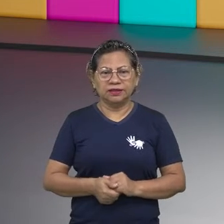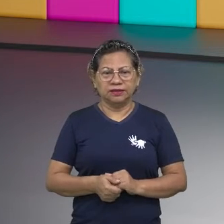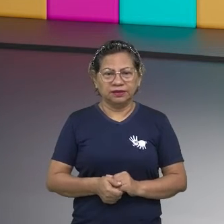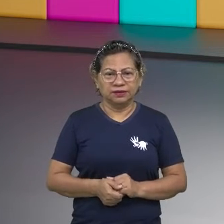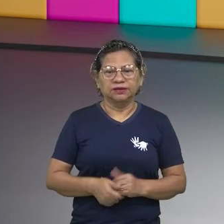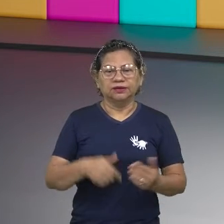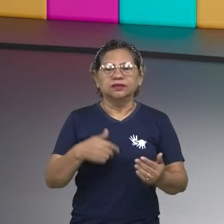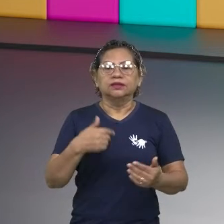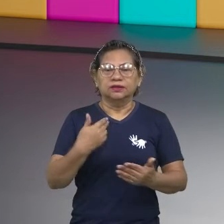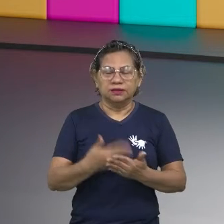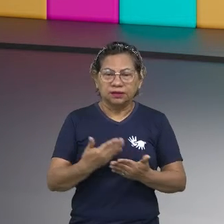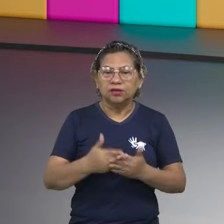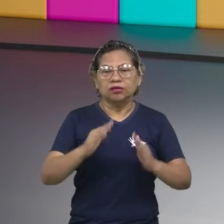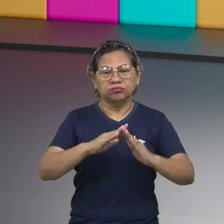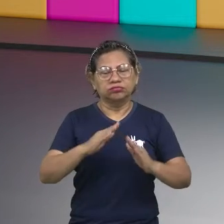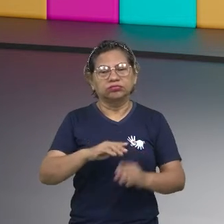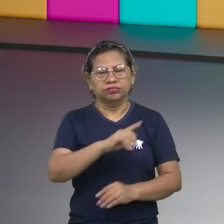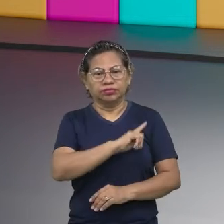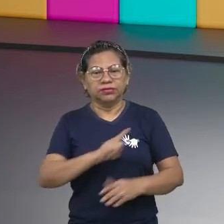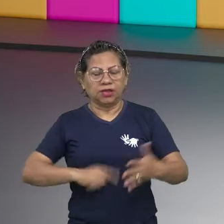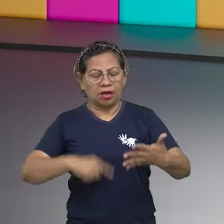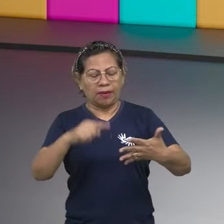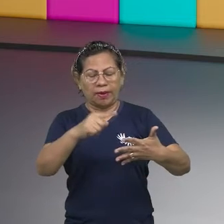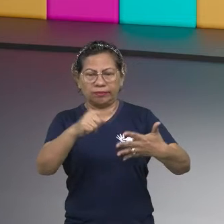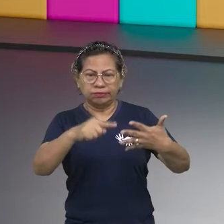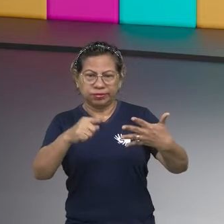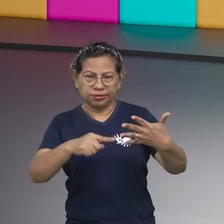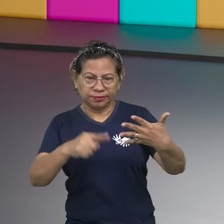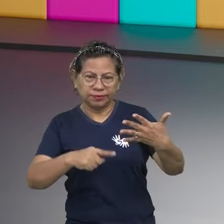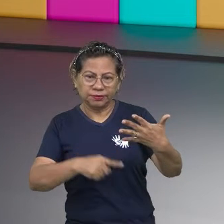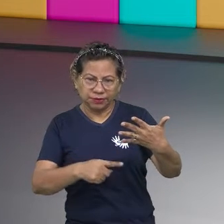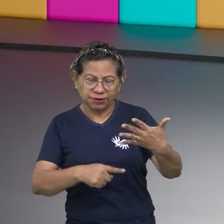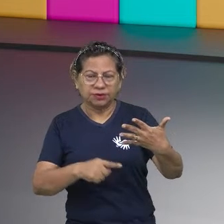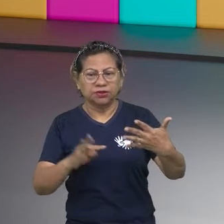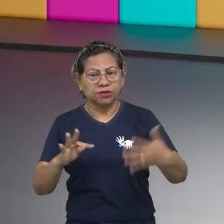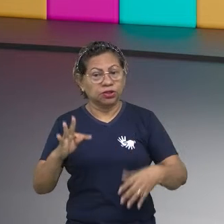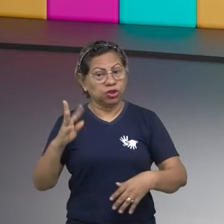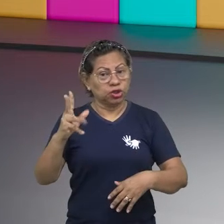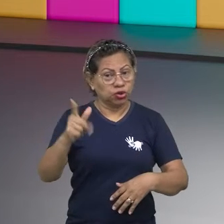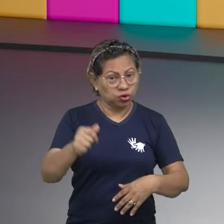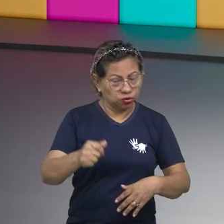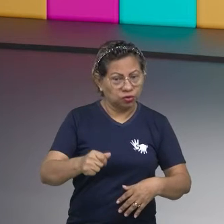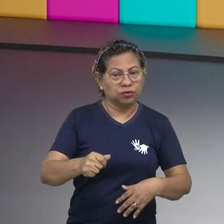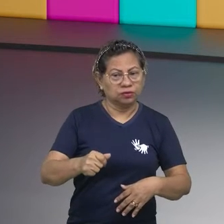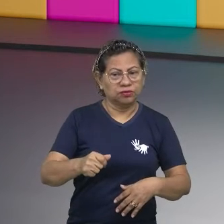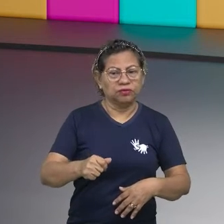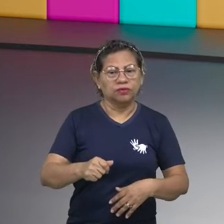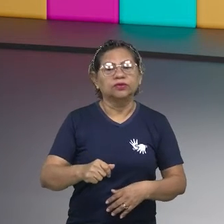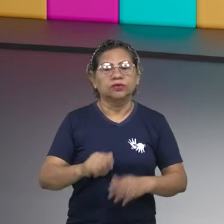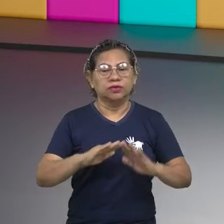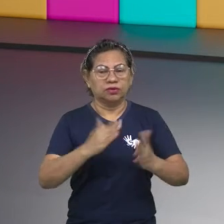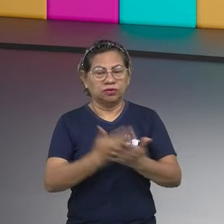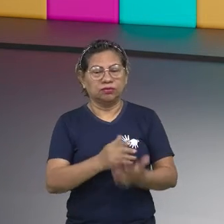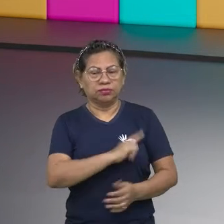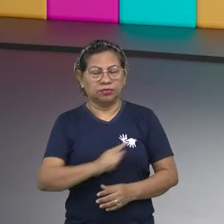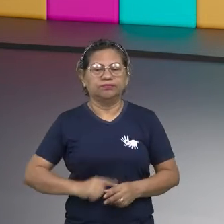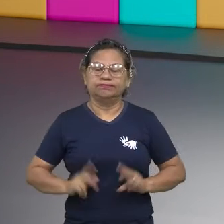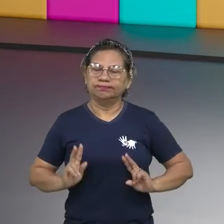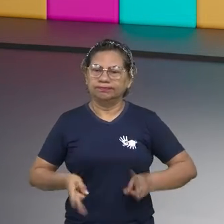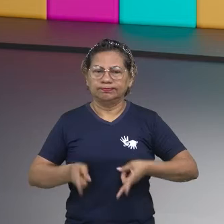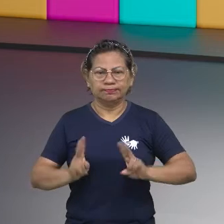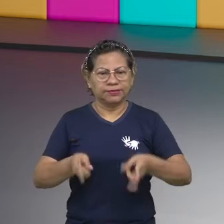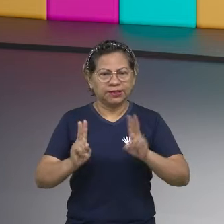e no Ângelo Ramazote. São todas escolas públicas, certo? Então, isso aí